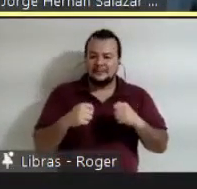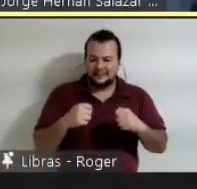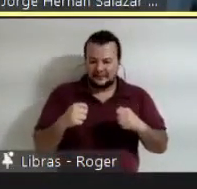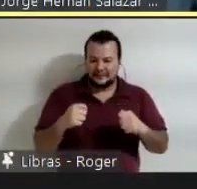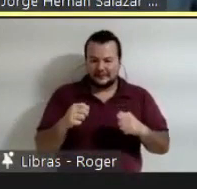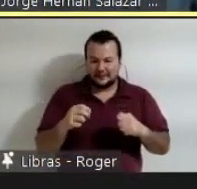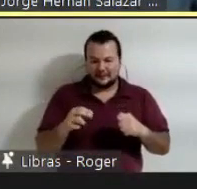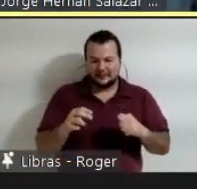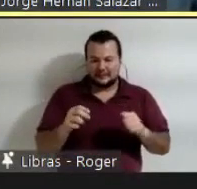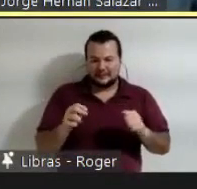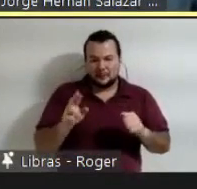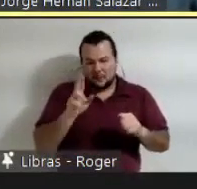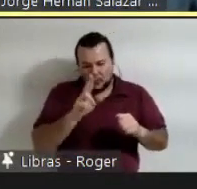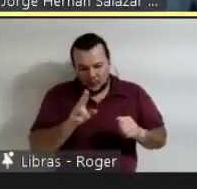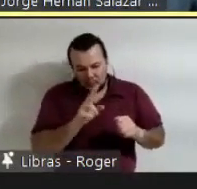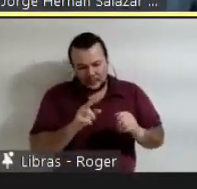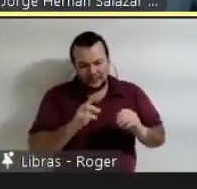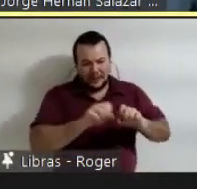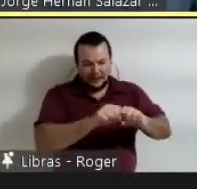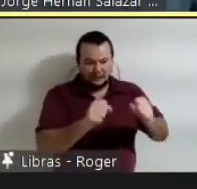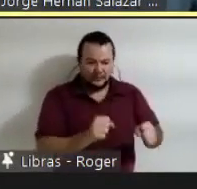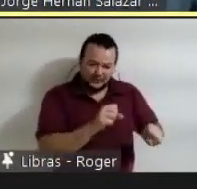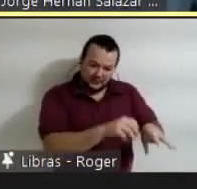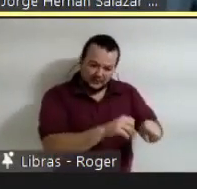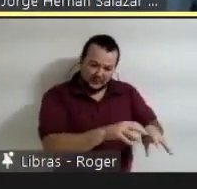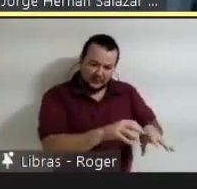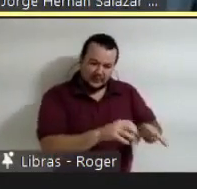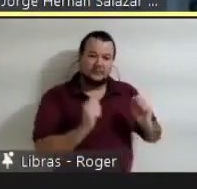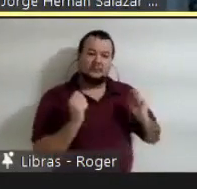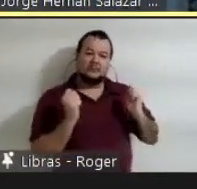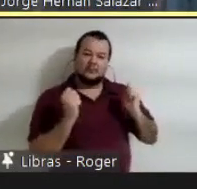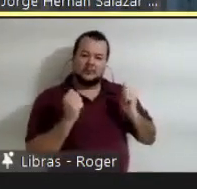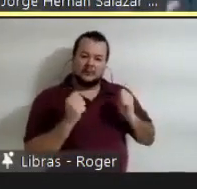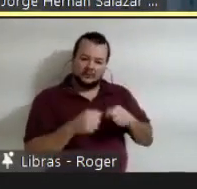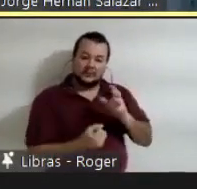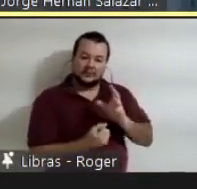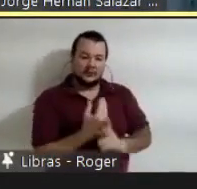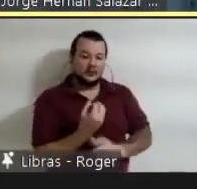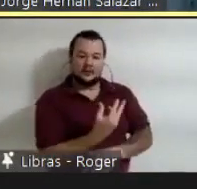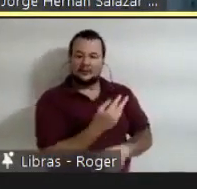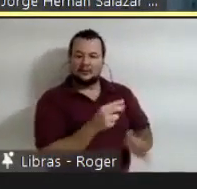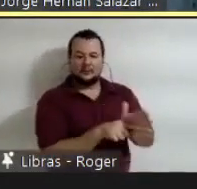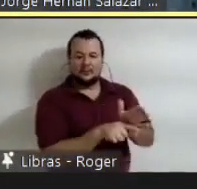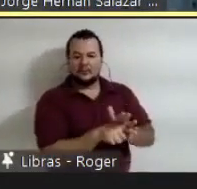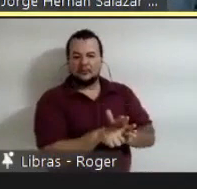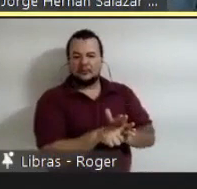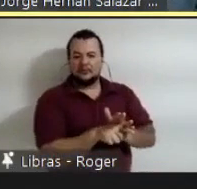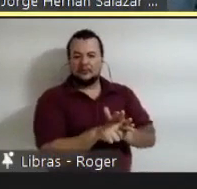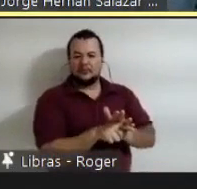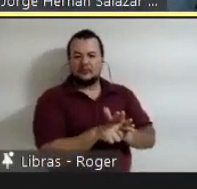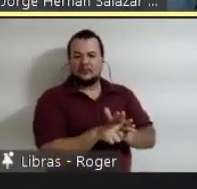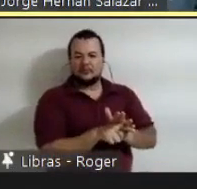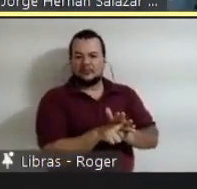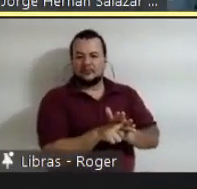de formular novas perguntas e educar nesta